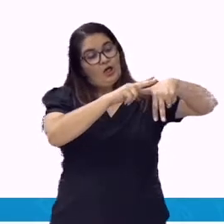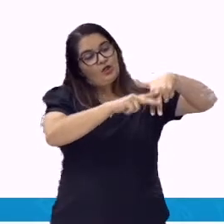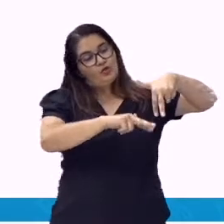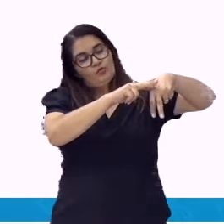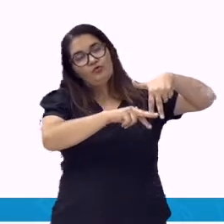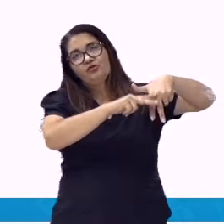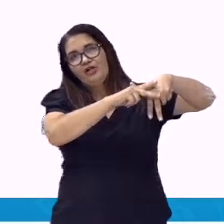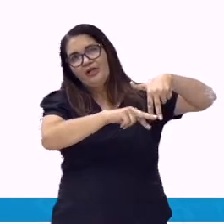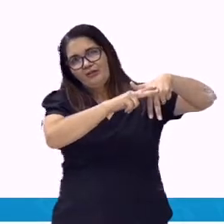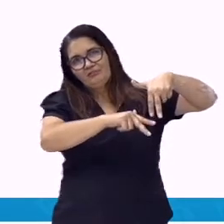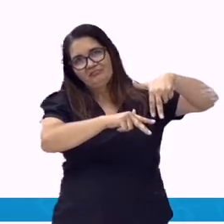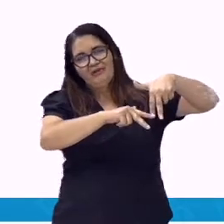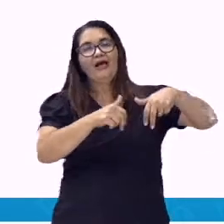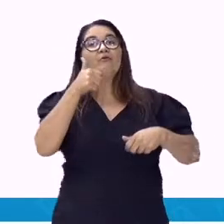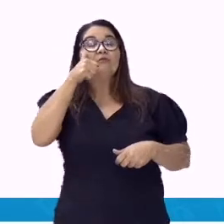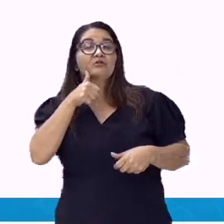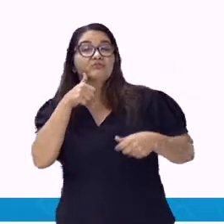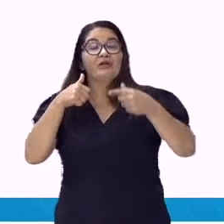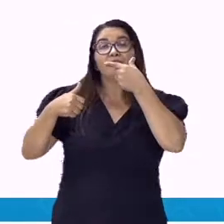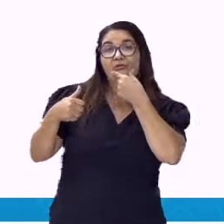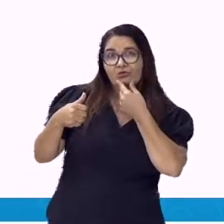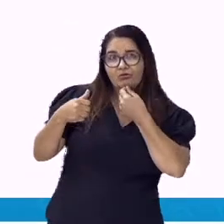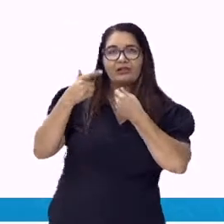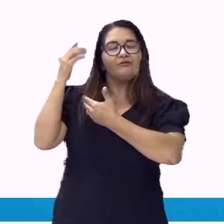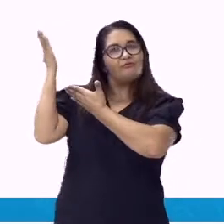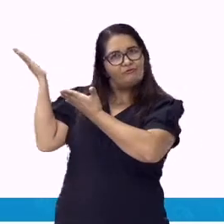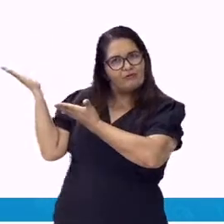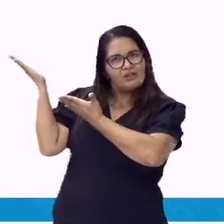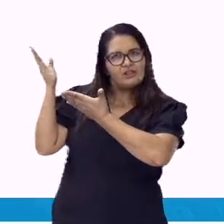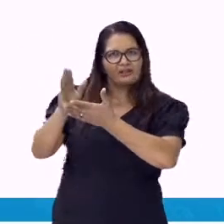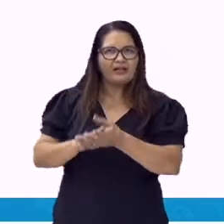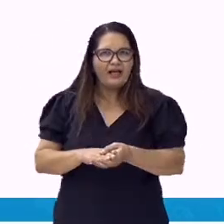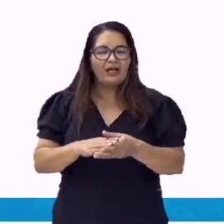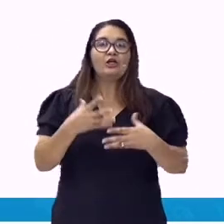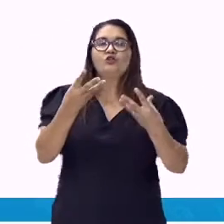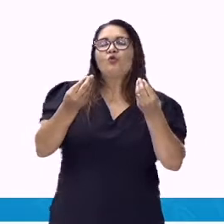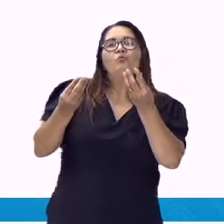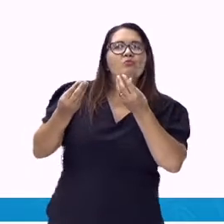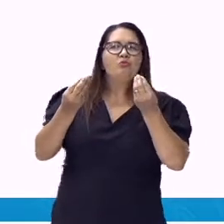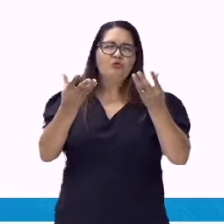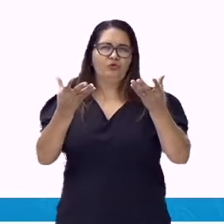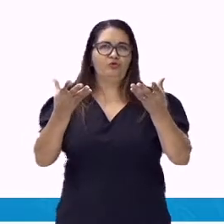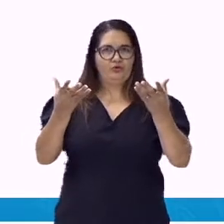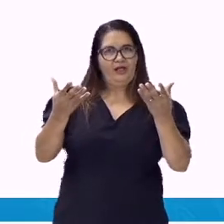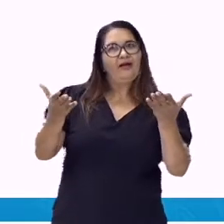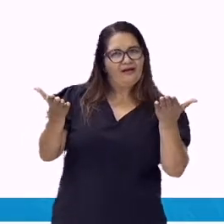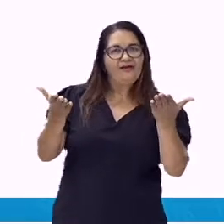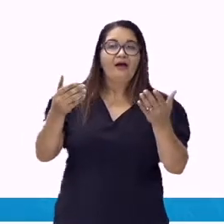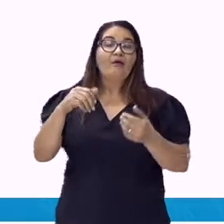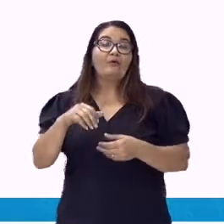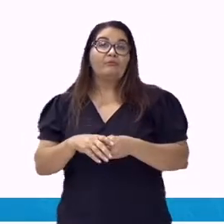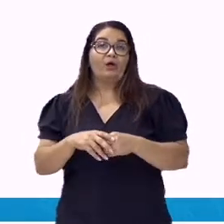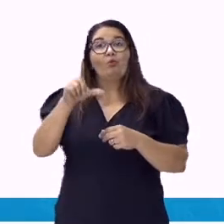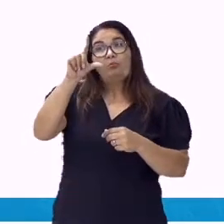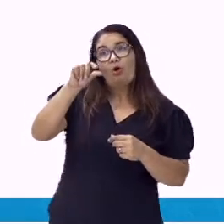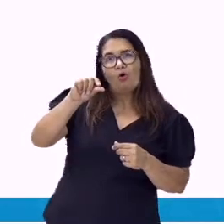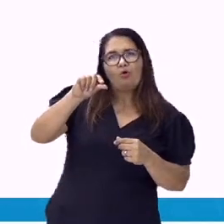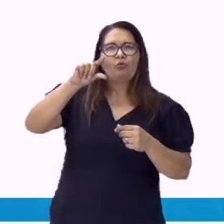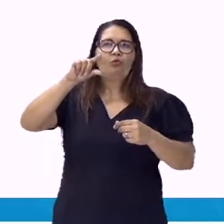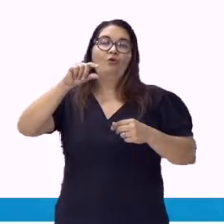outra, outra. Muito, muitos. Muitas, muitas. Pouco,